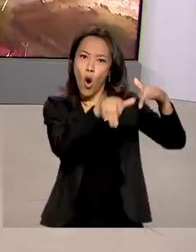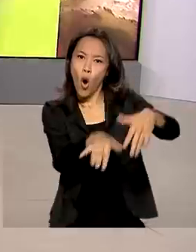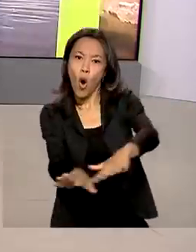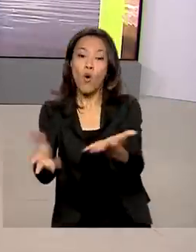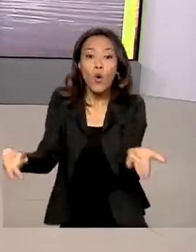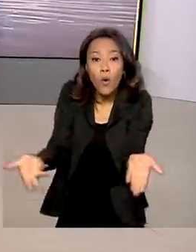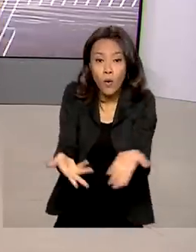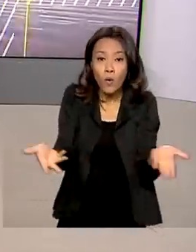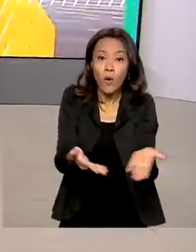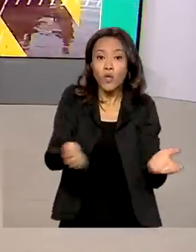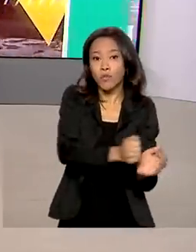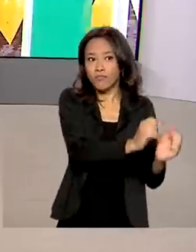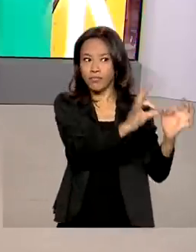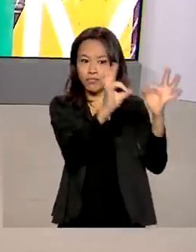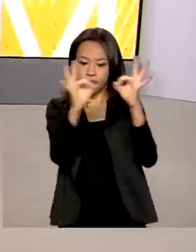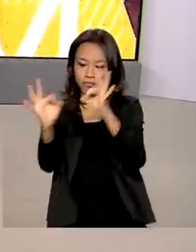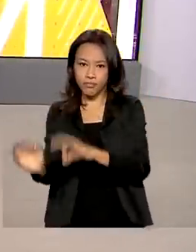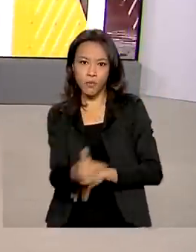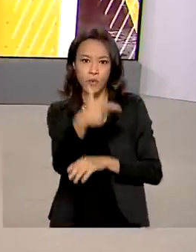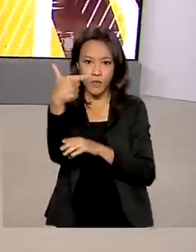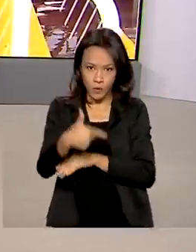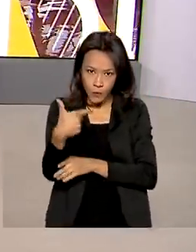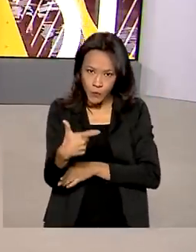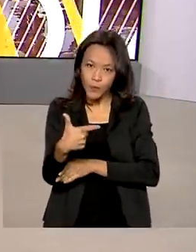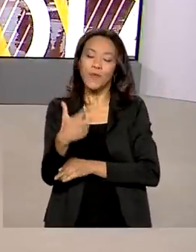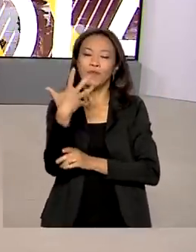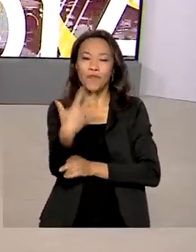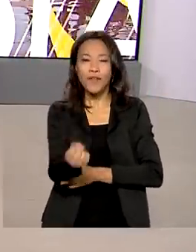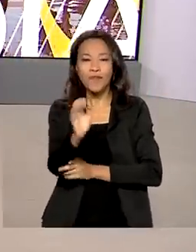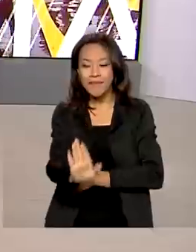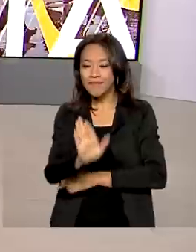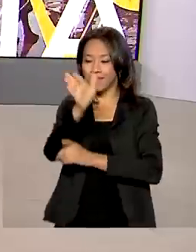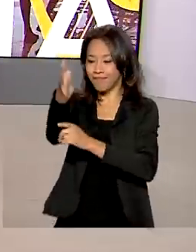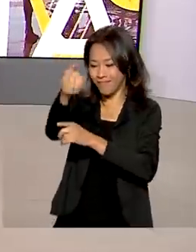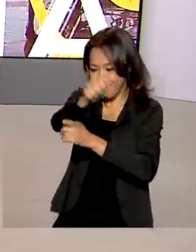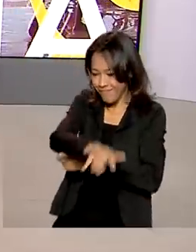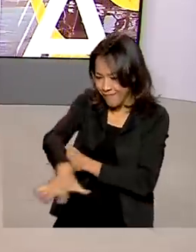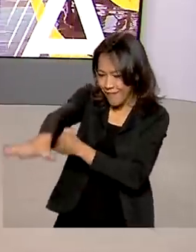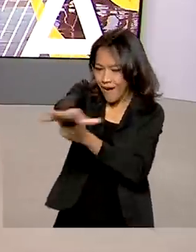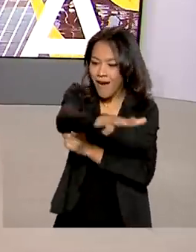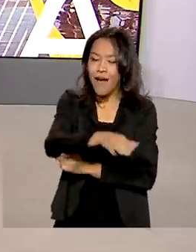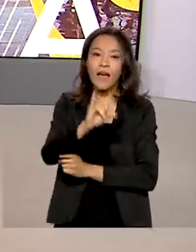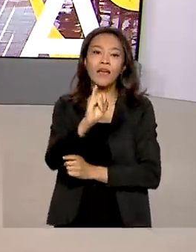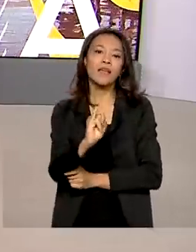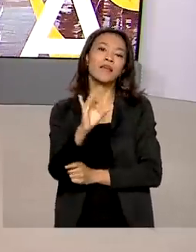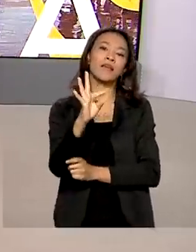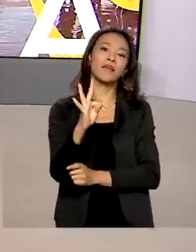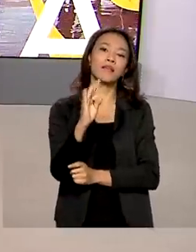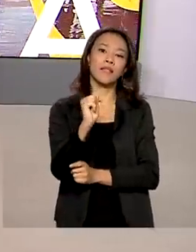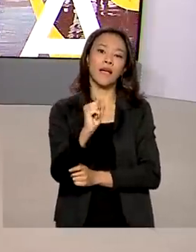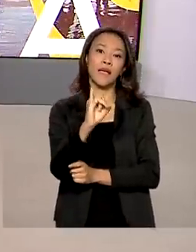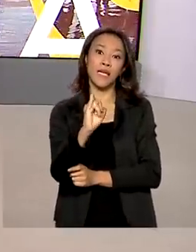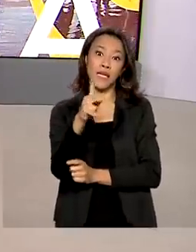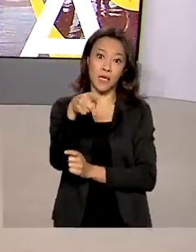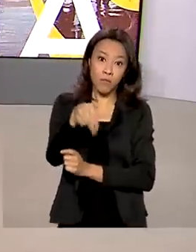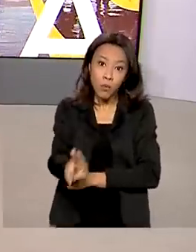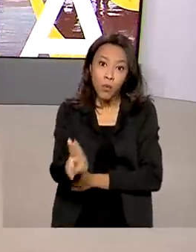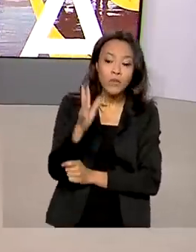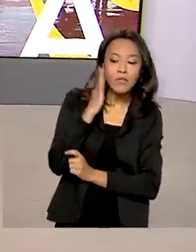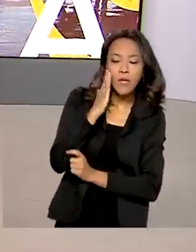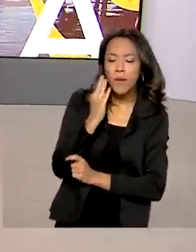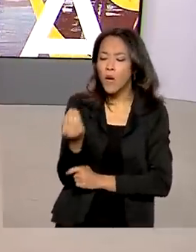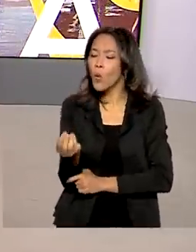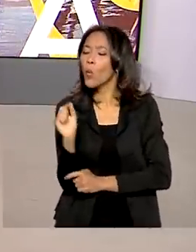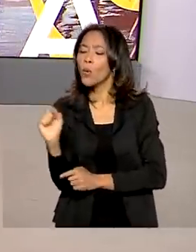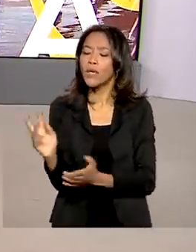episódio da série O Futuro da Energia, vamos até Itaipu, a maior hidrelétrica do país, para saber como a usina